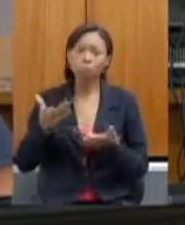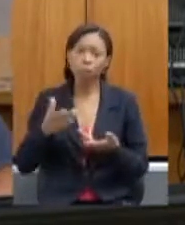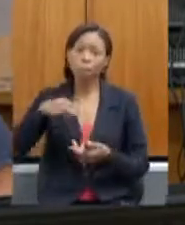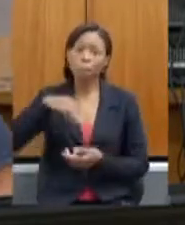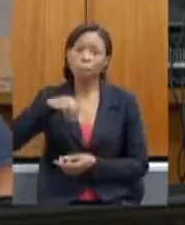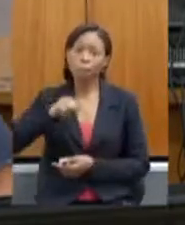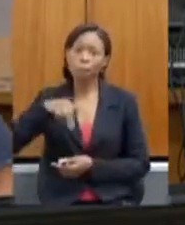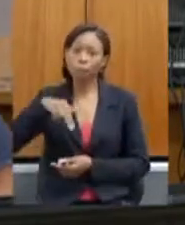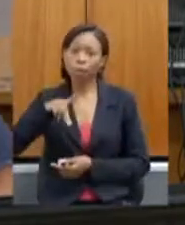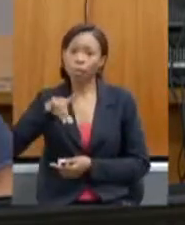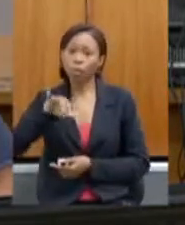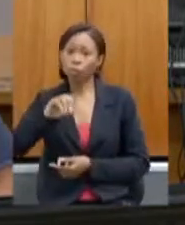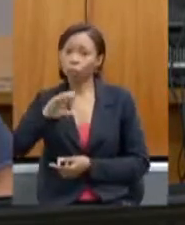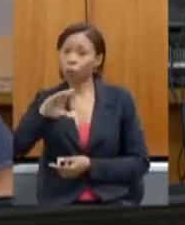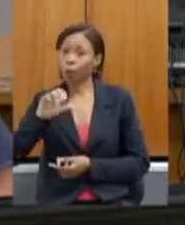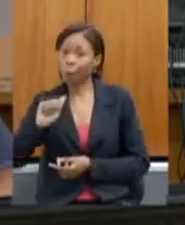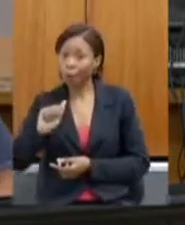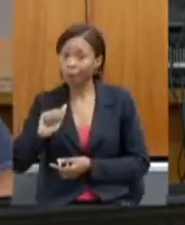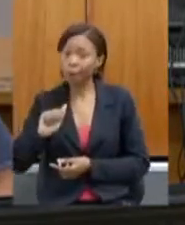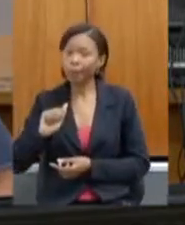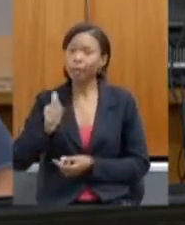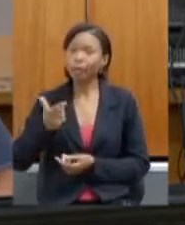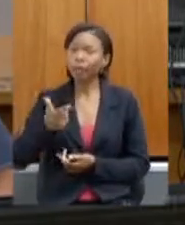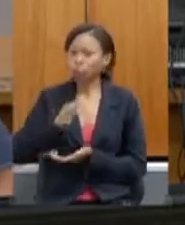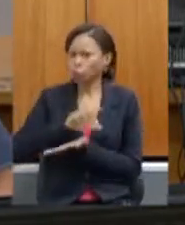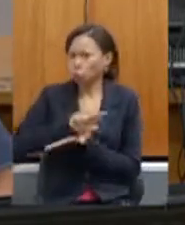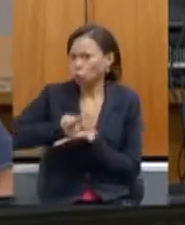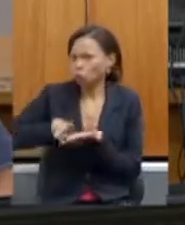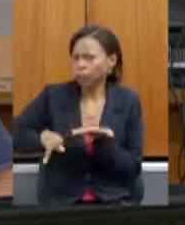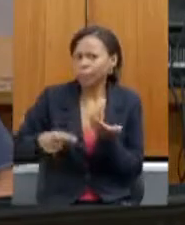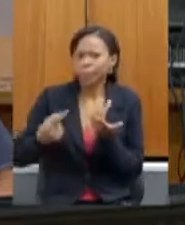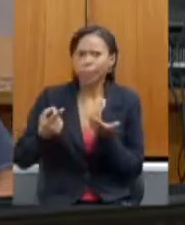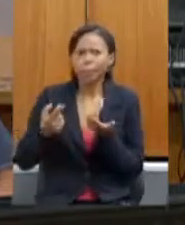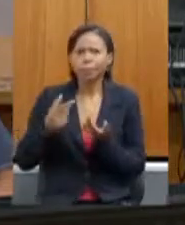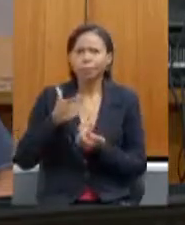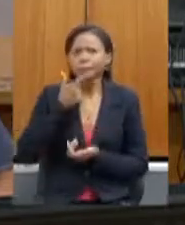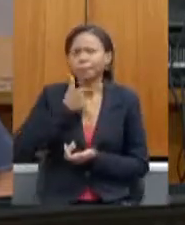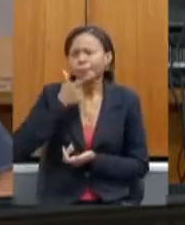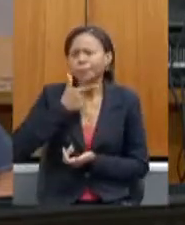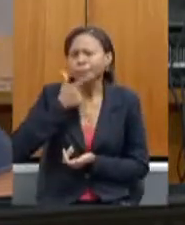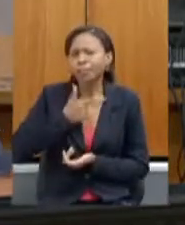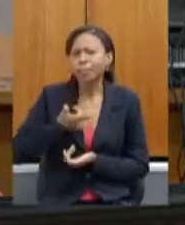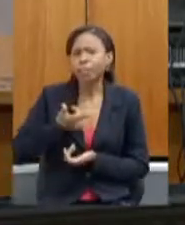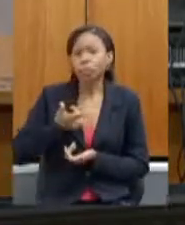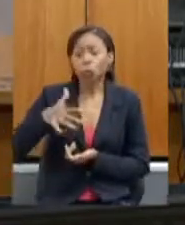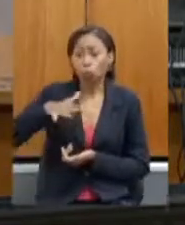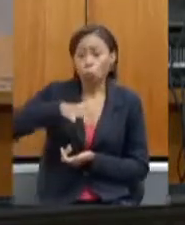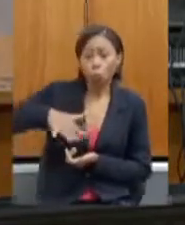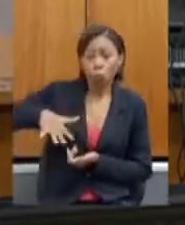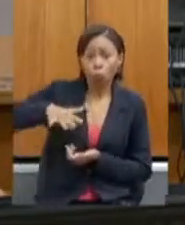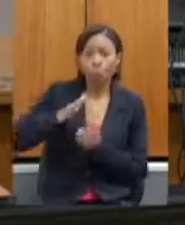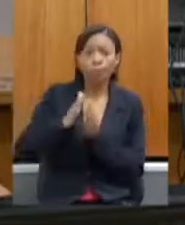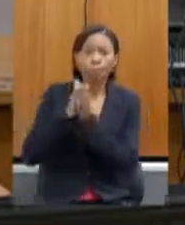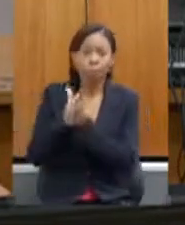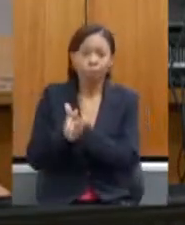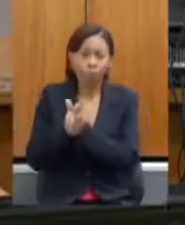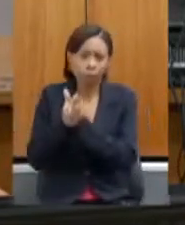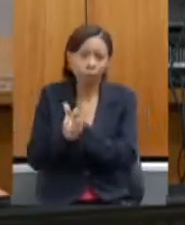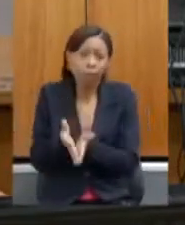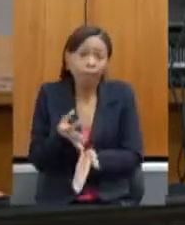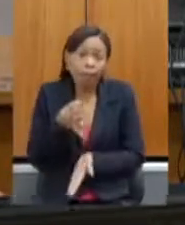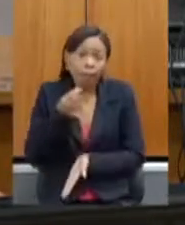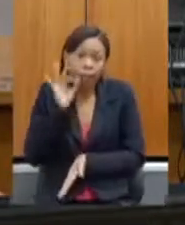mandioca no Baixo de Jequichonha, o queijo em todo o Vale de Jequichonha, o do Serro, conhecido no mundo, o café,